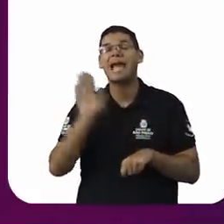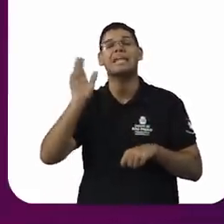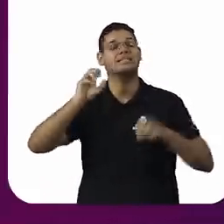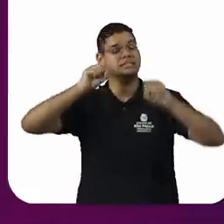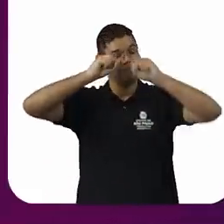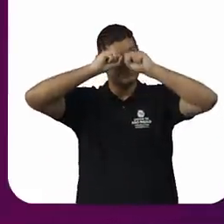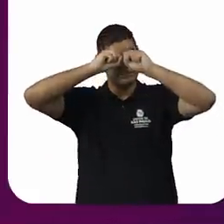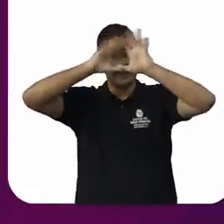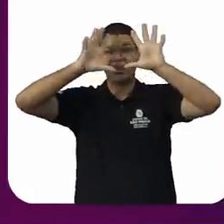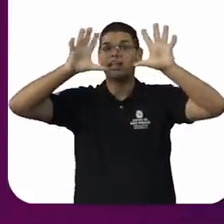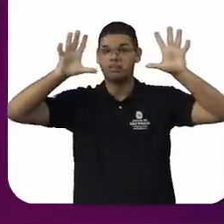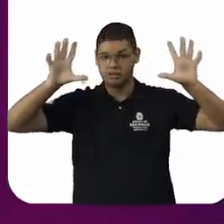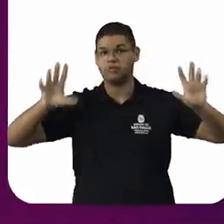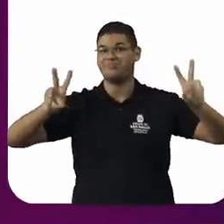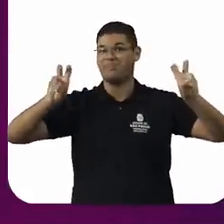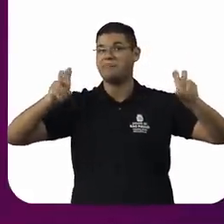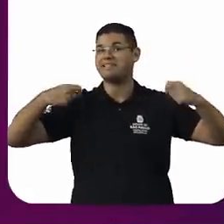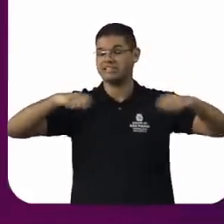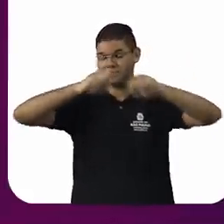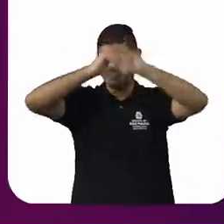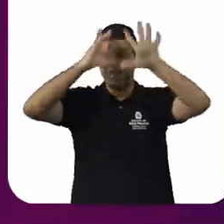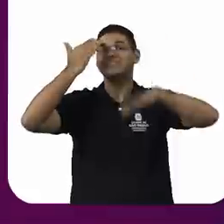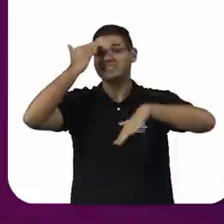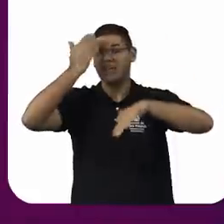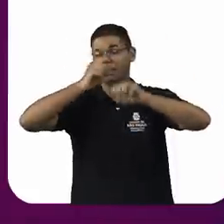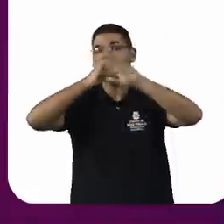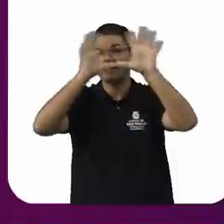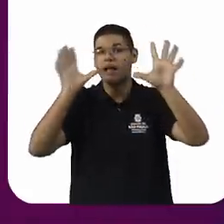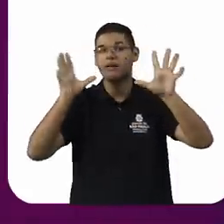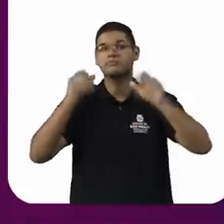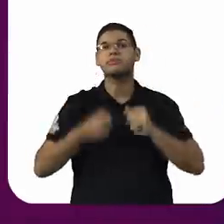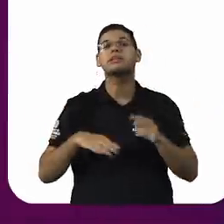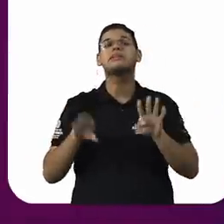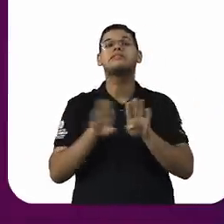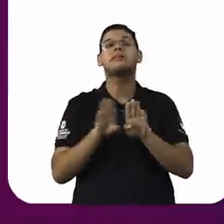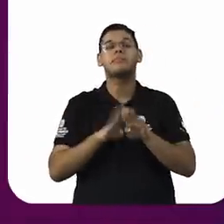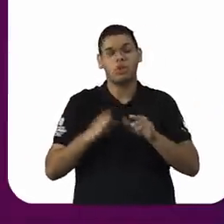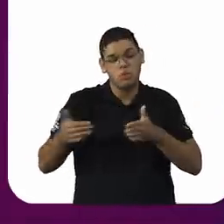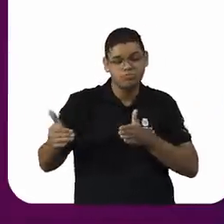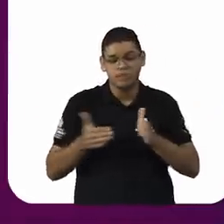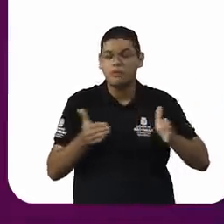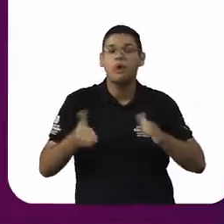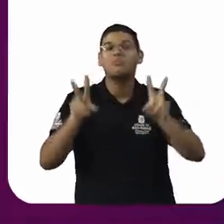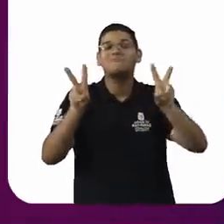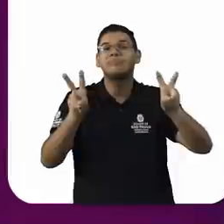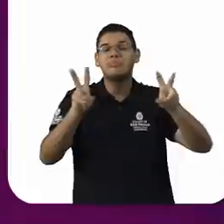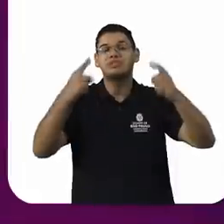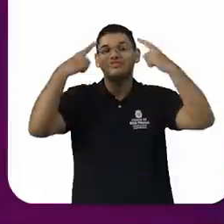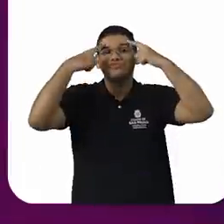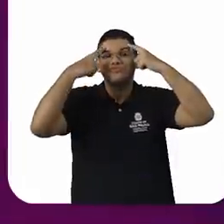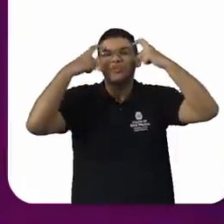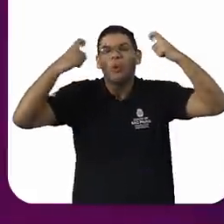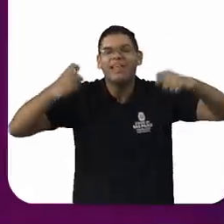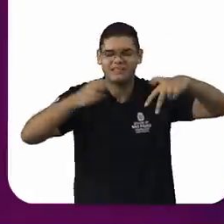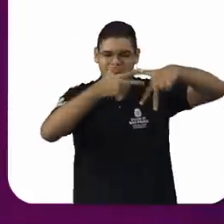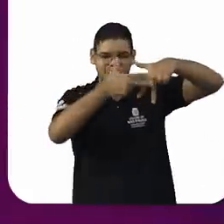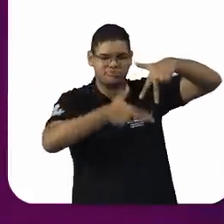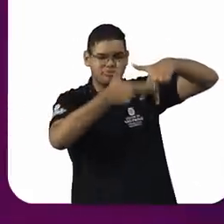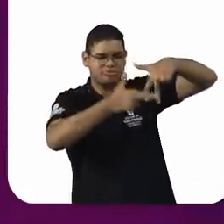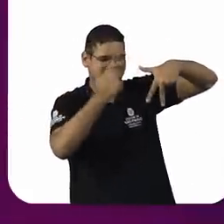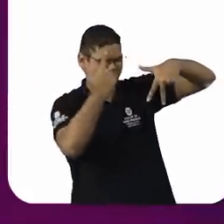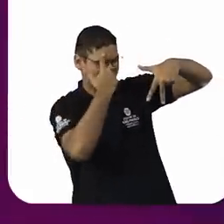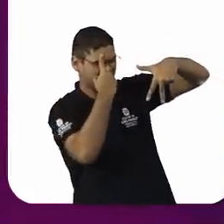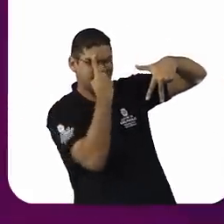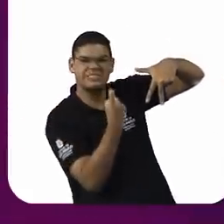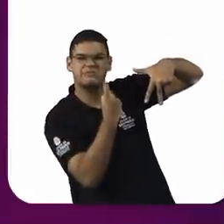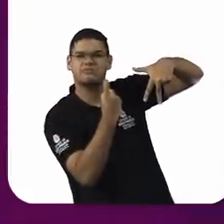claramente um canal de denúncia em relação às violências de gênero, porque a violência é exercida dentro